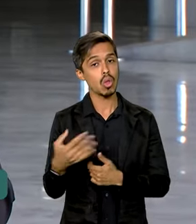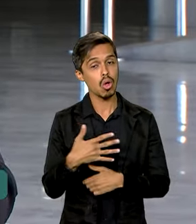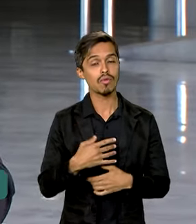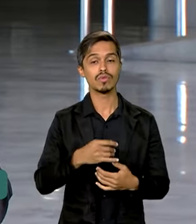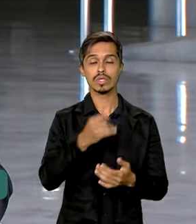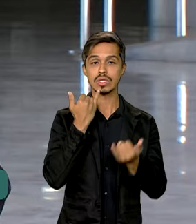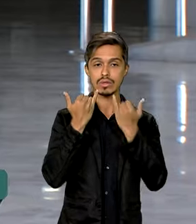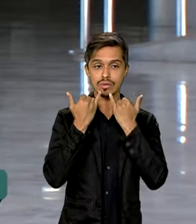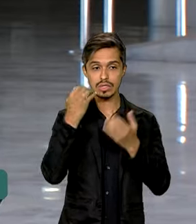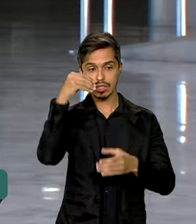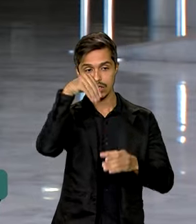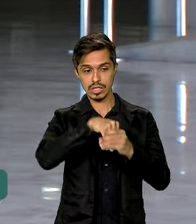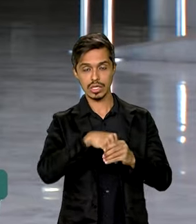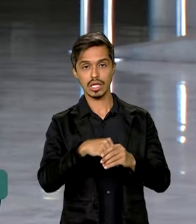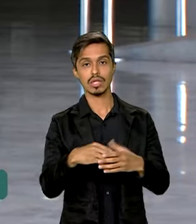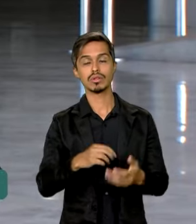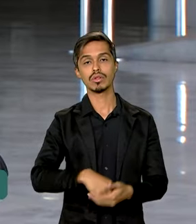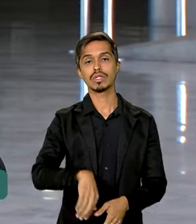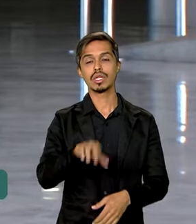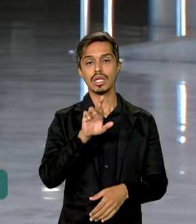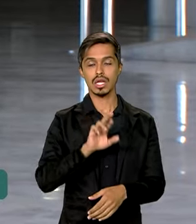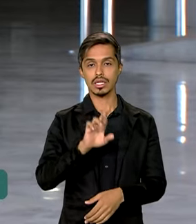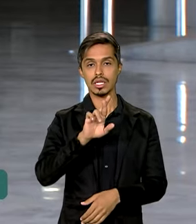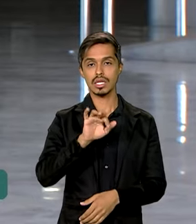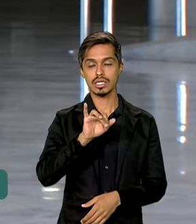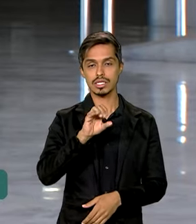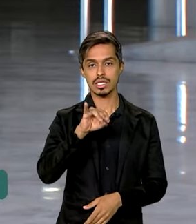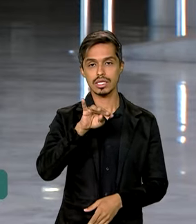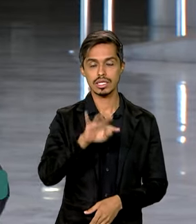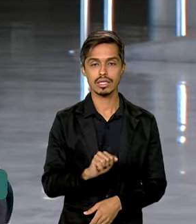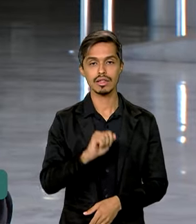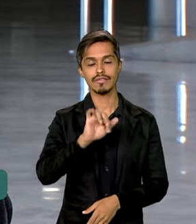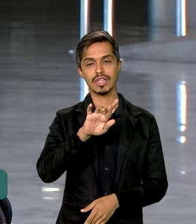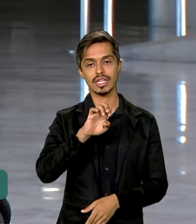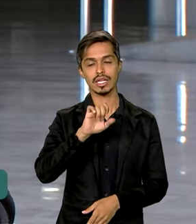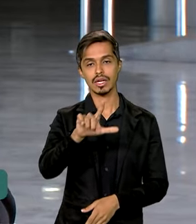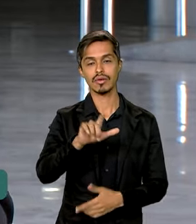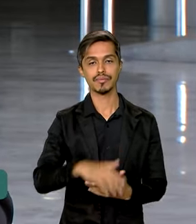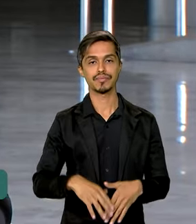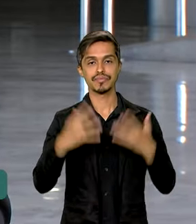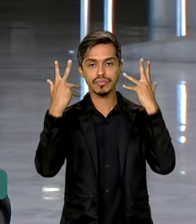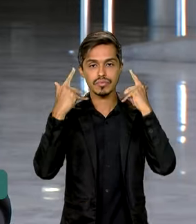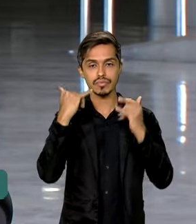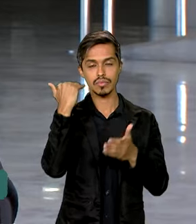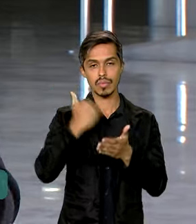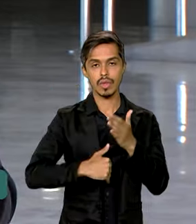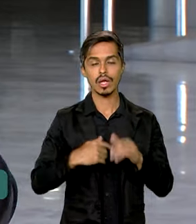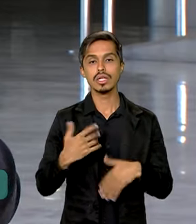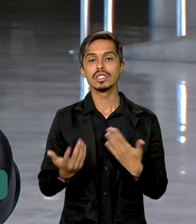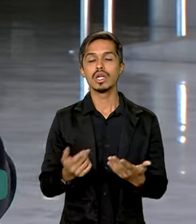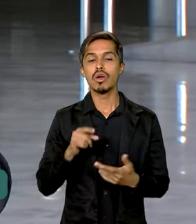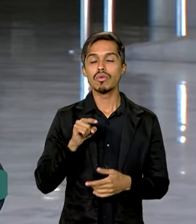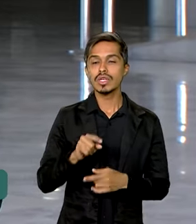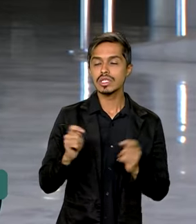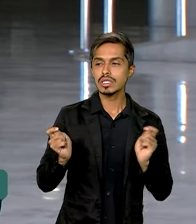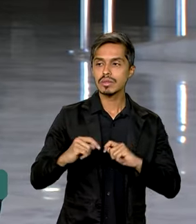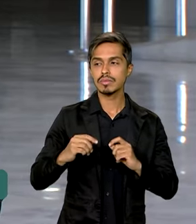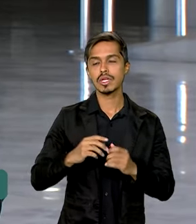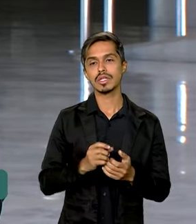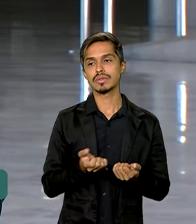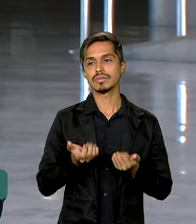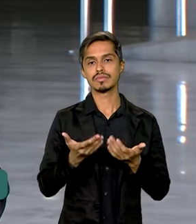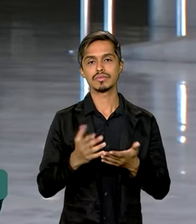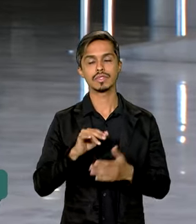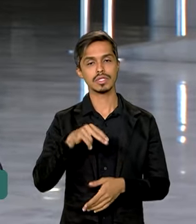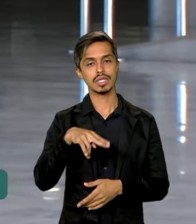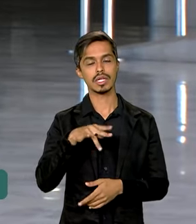dos dados dentro da Receita Federal. Então, primeiramente, elas vão lá, atualizam os dados com a Receita Federal e isso automaticamente vai para o